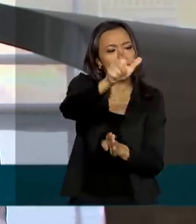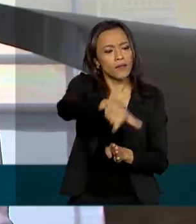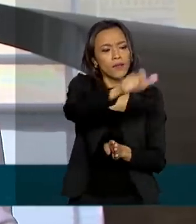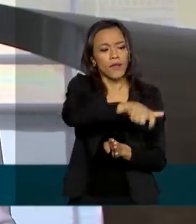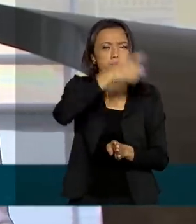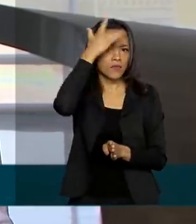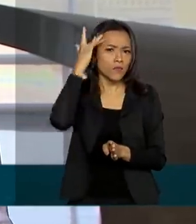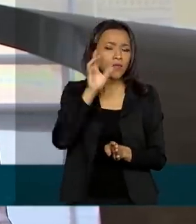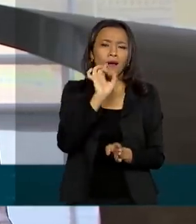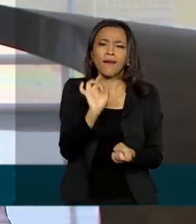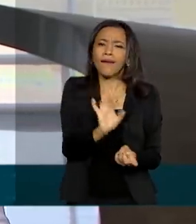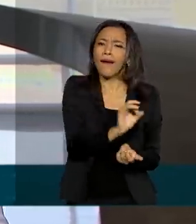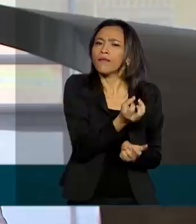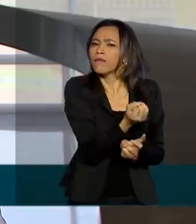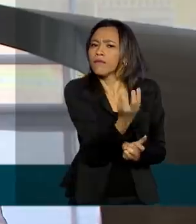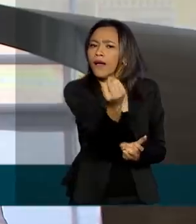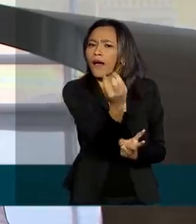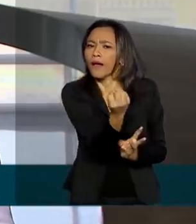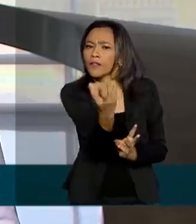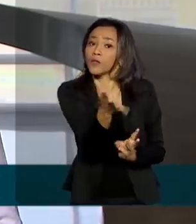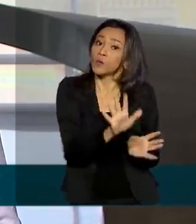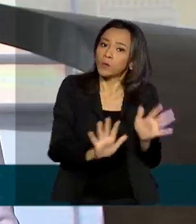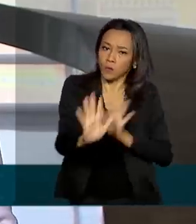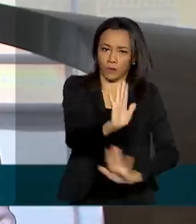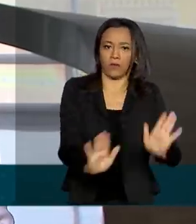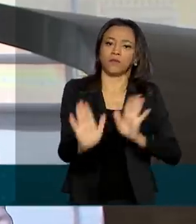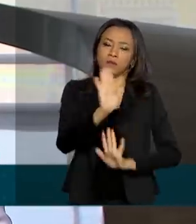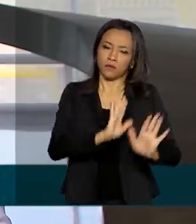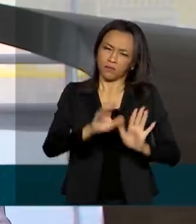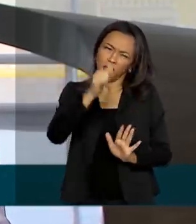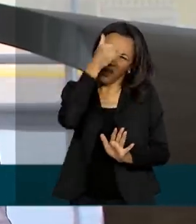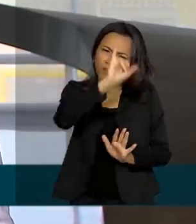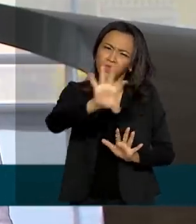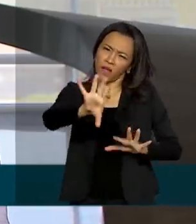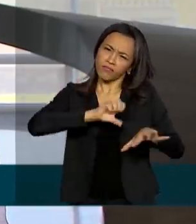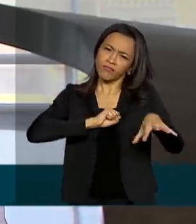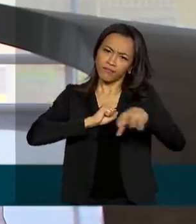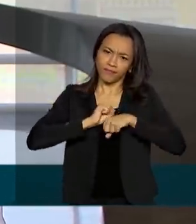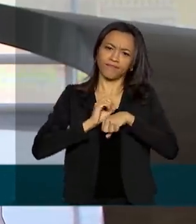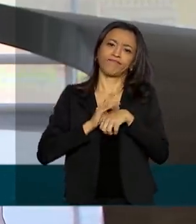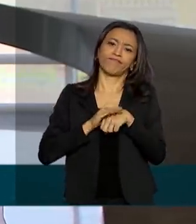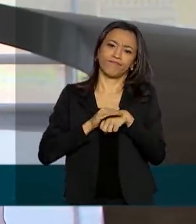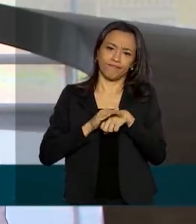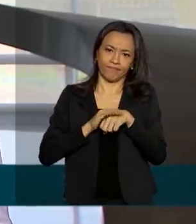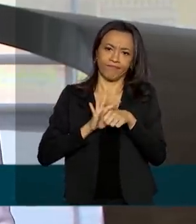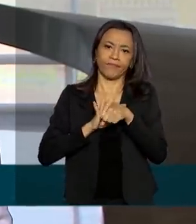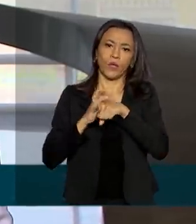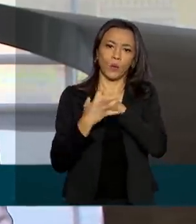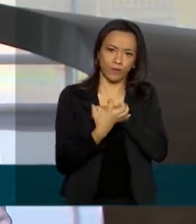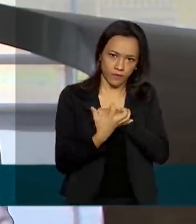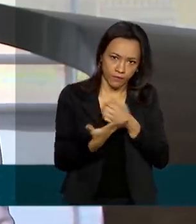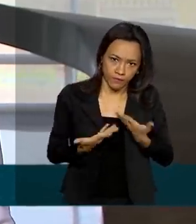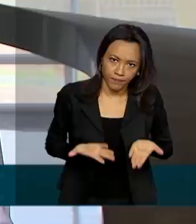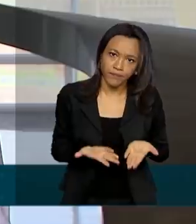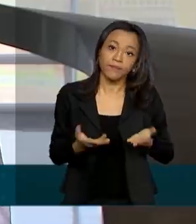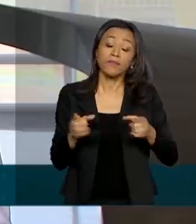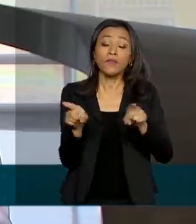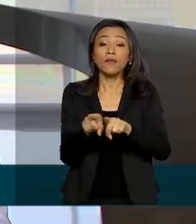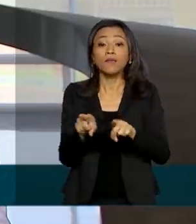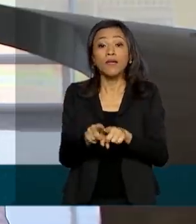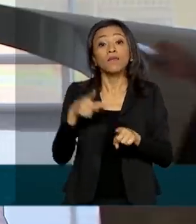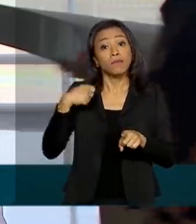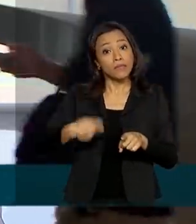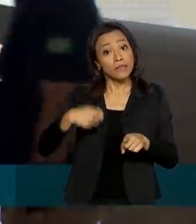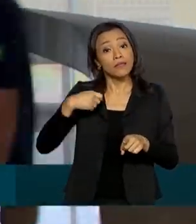viagem sobre os cuidados que devem tomar para evitar a contaminação pelo novo coronavírus. E também devem adotar